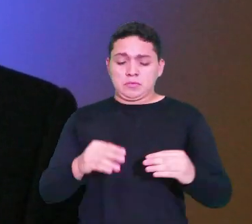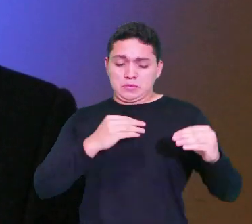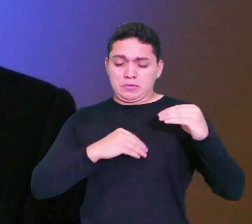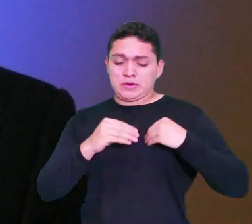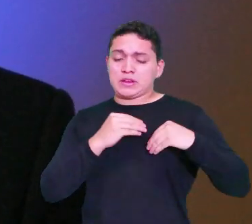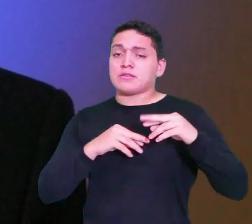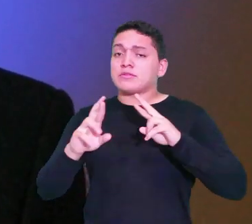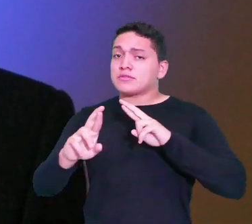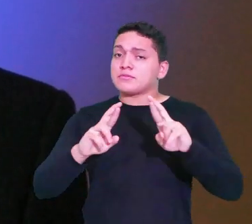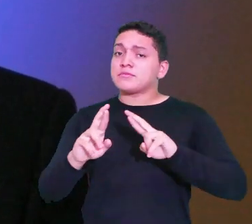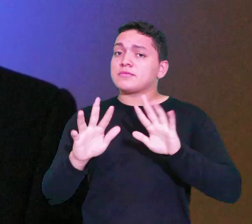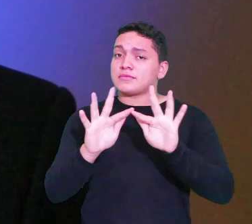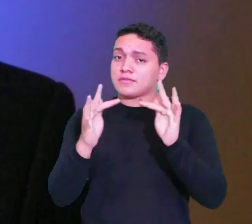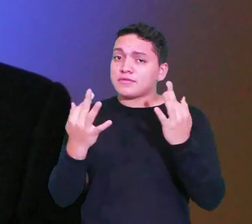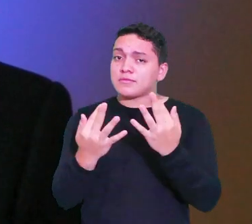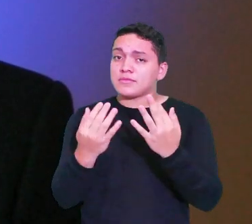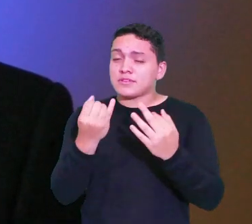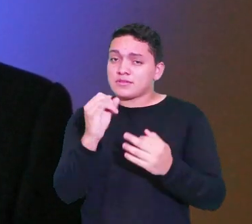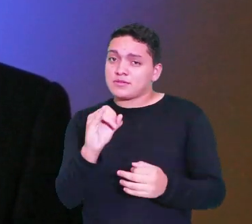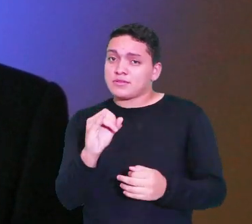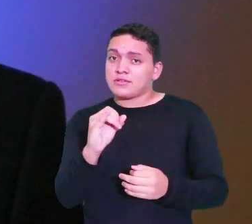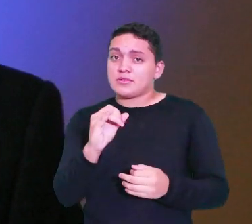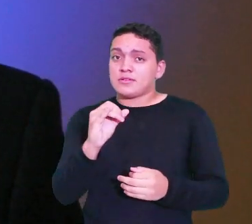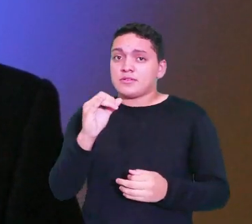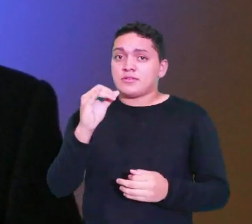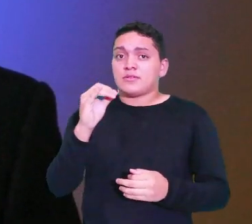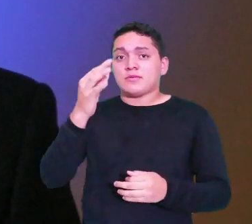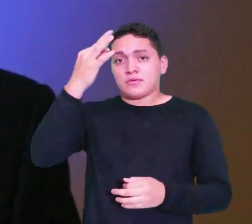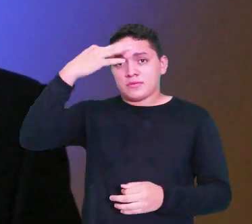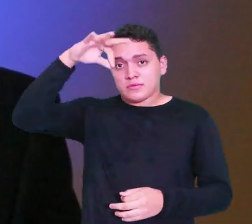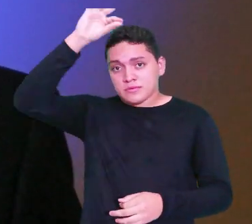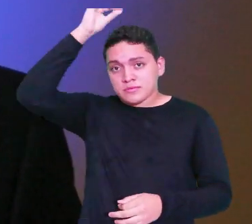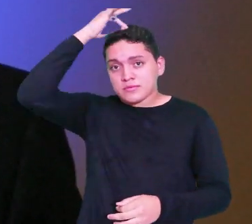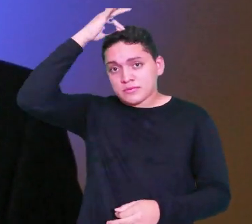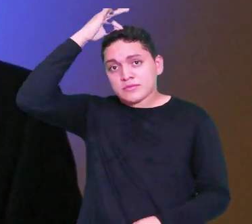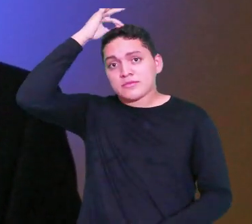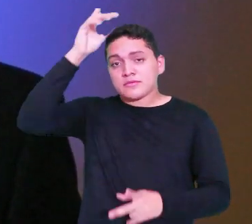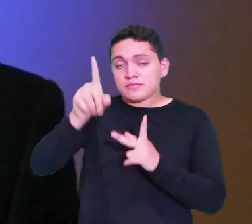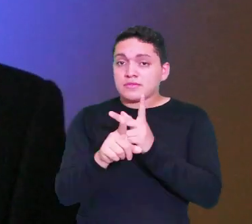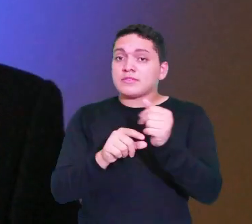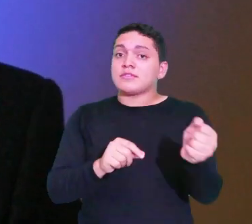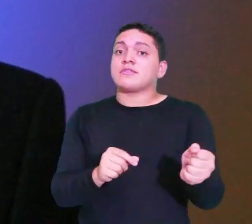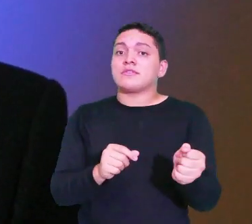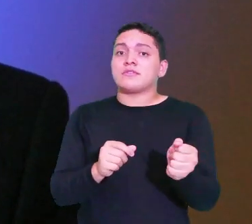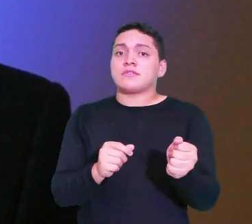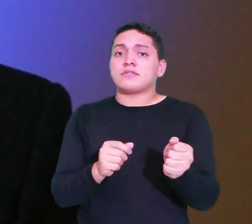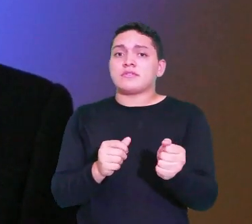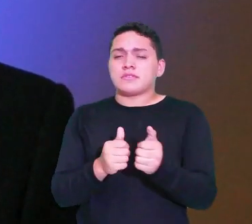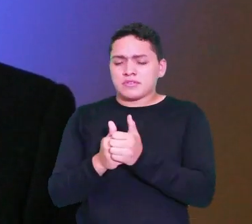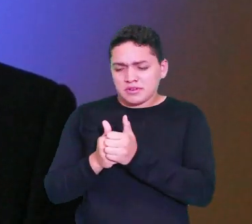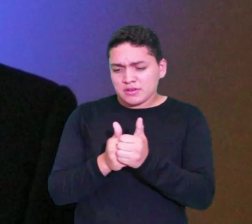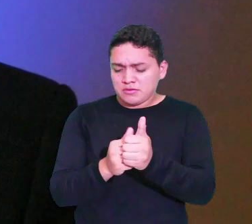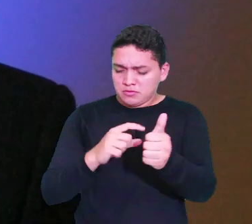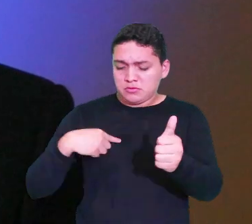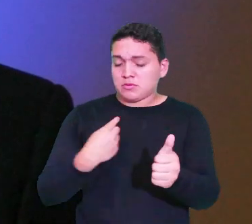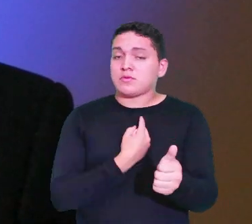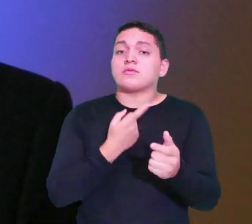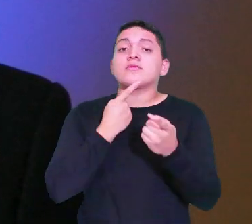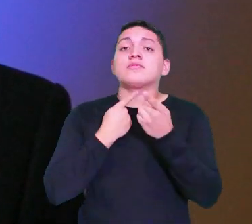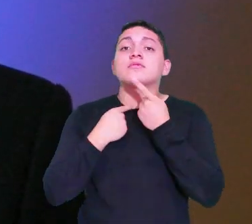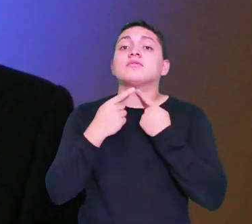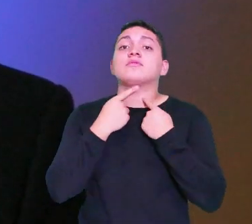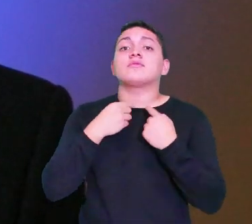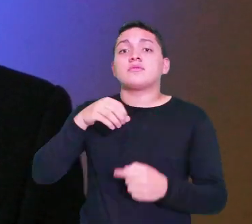relacionamento familiar. Se o espírito ganhar, ele guiará nossa vontade e todos os nove